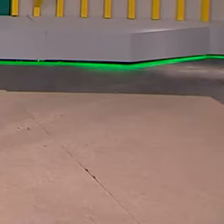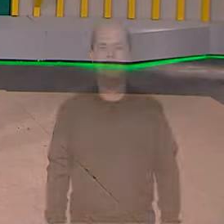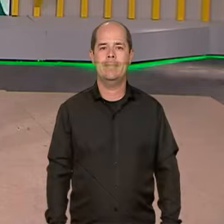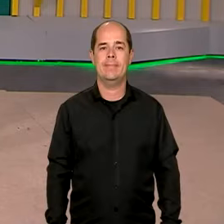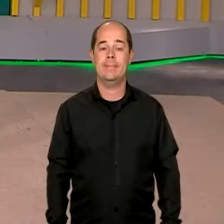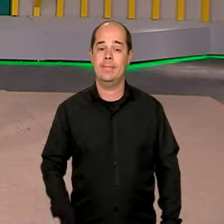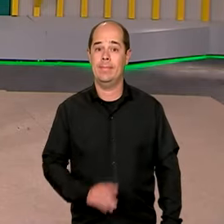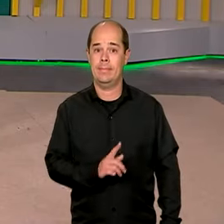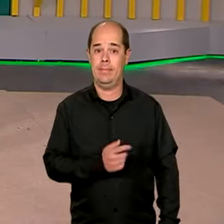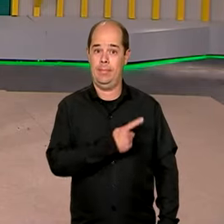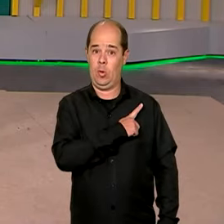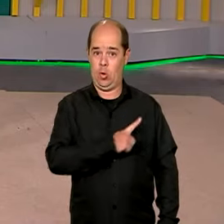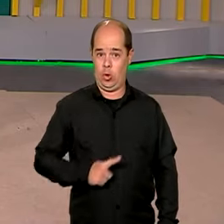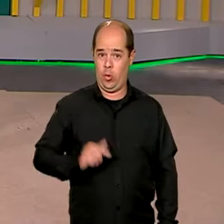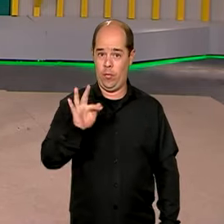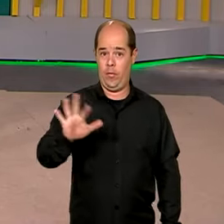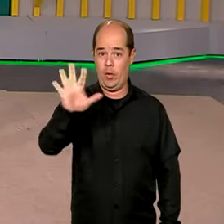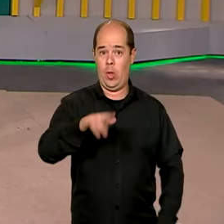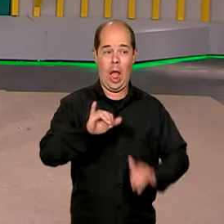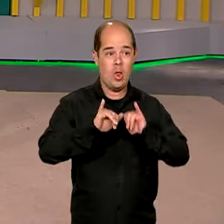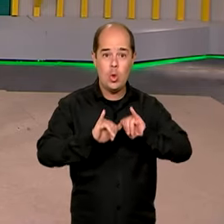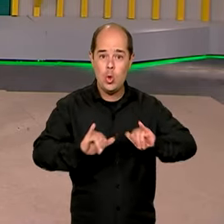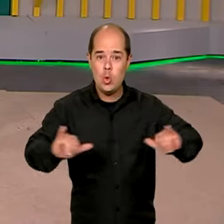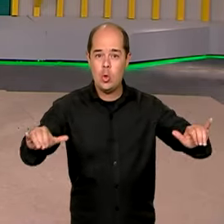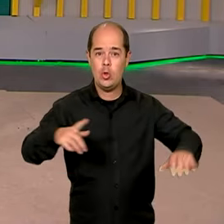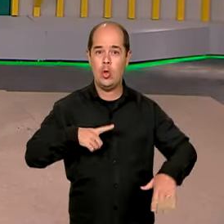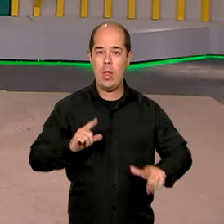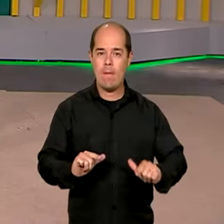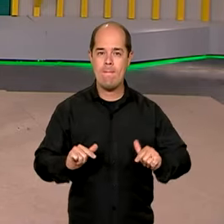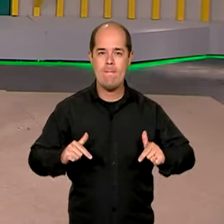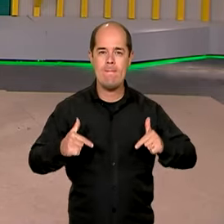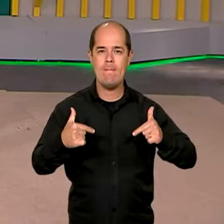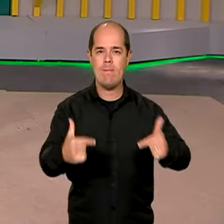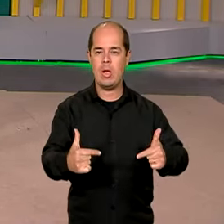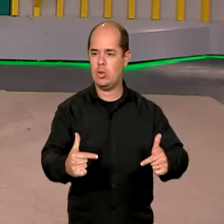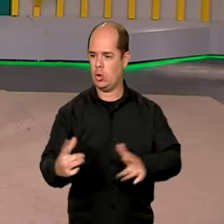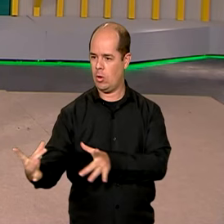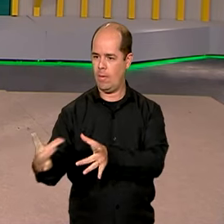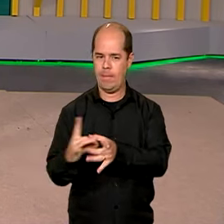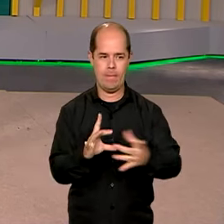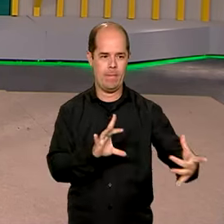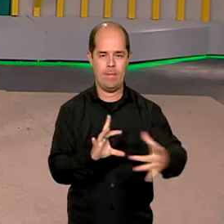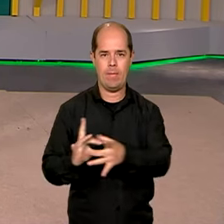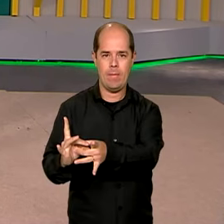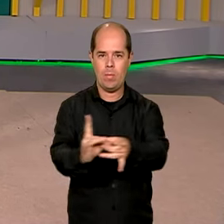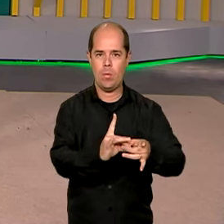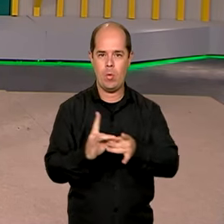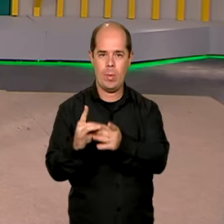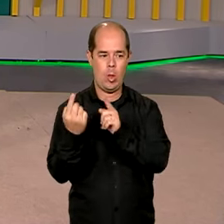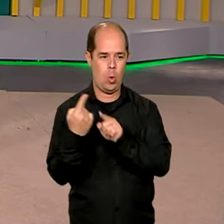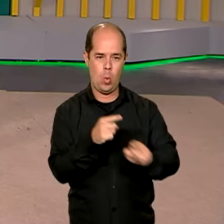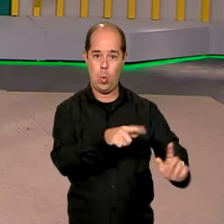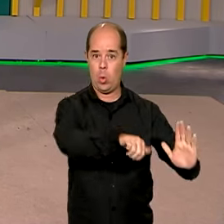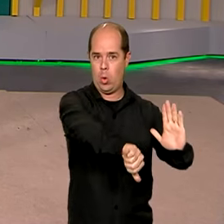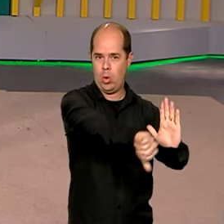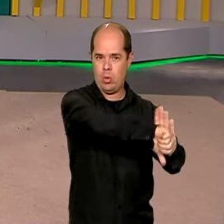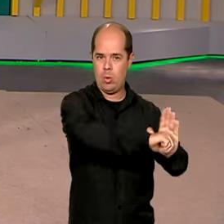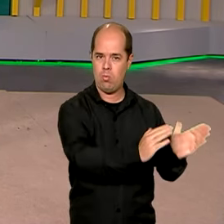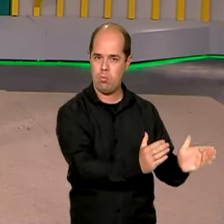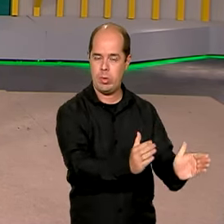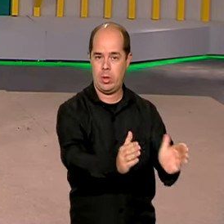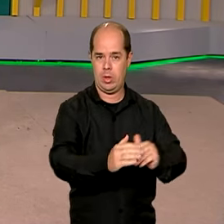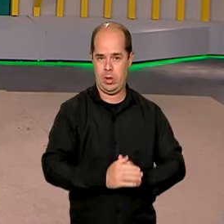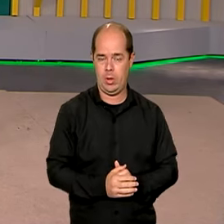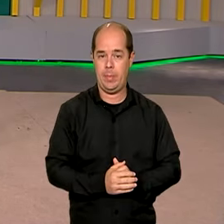O governo federal anunciou hoje um conjunto de ações integradas para o combate ao crime organizado. Entre elas, está uma